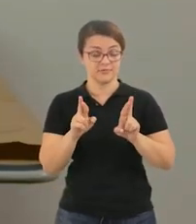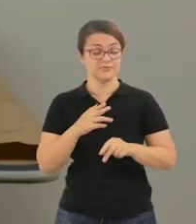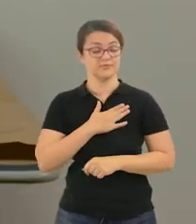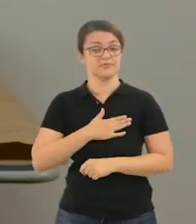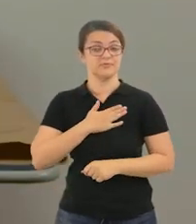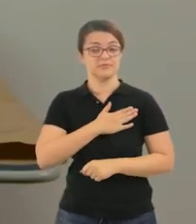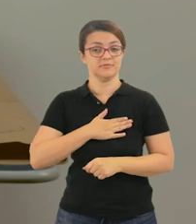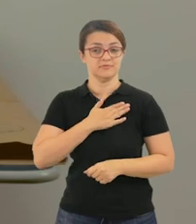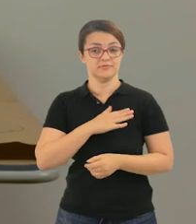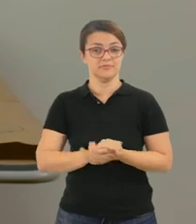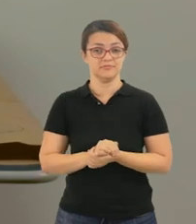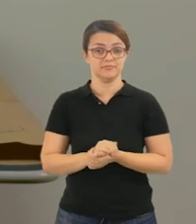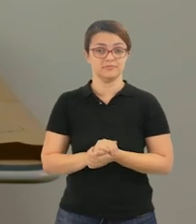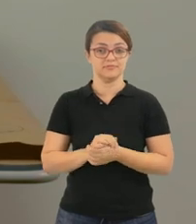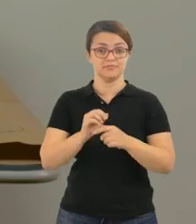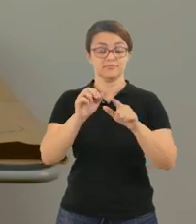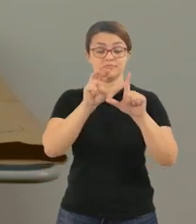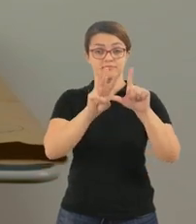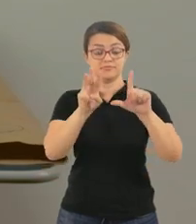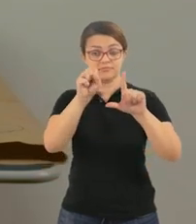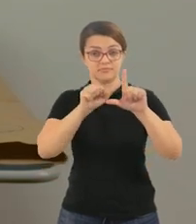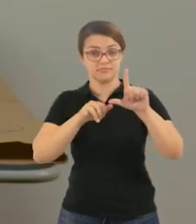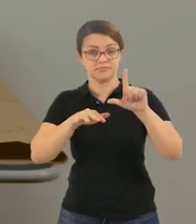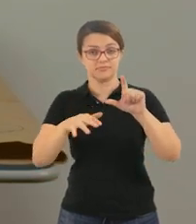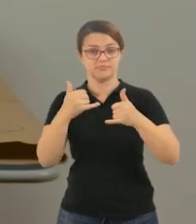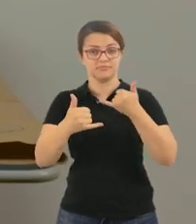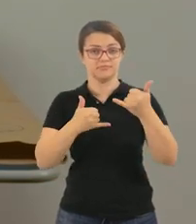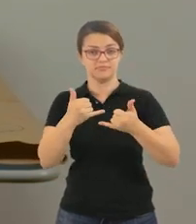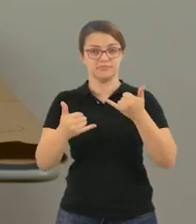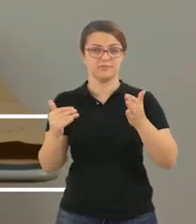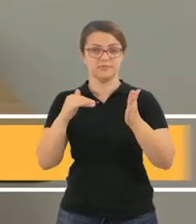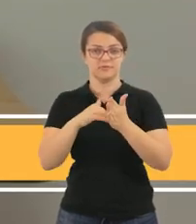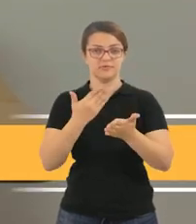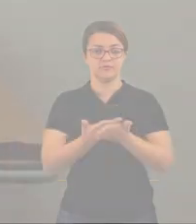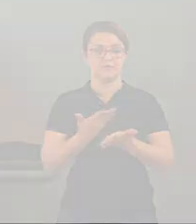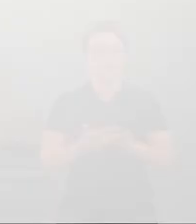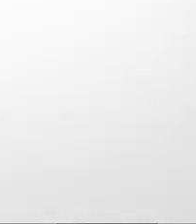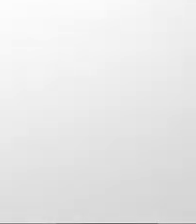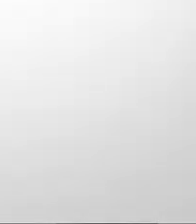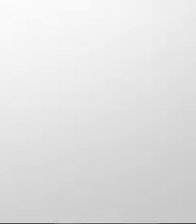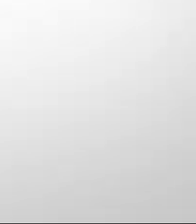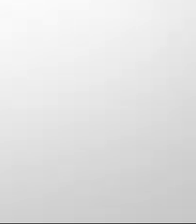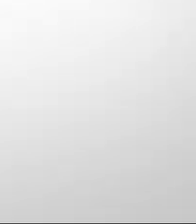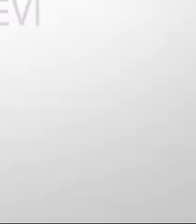vocês tenham gostado. Compartilhe um link, se divirta e até a próxima!